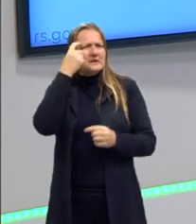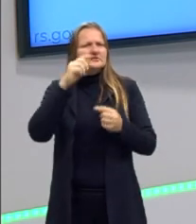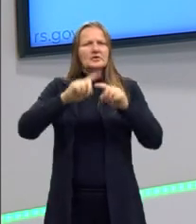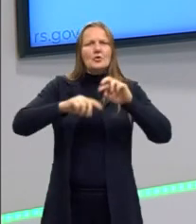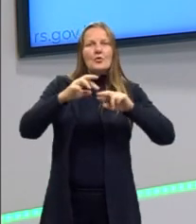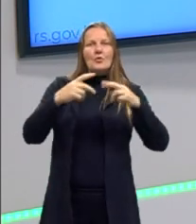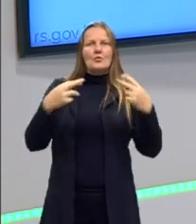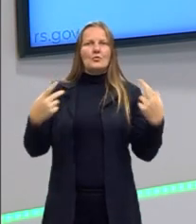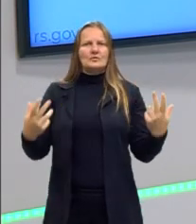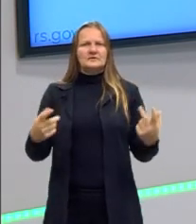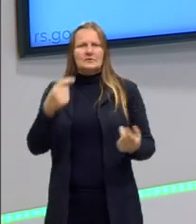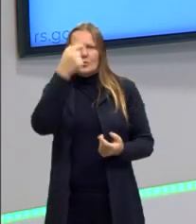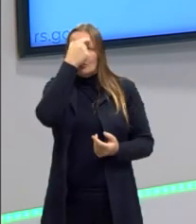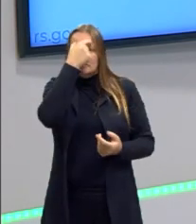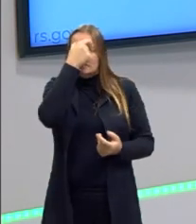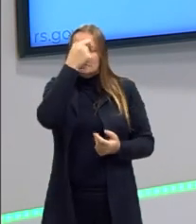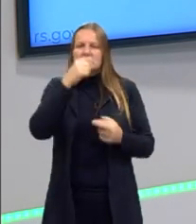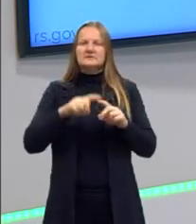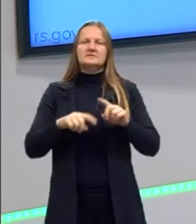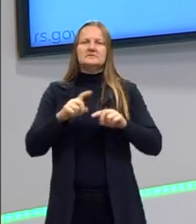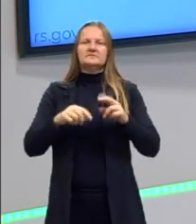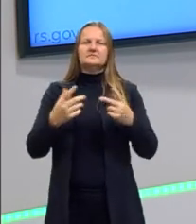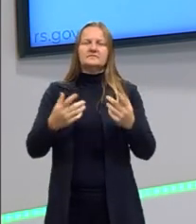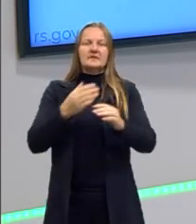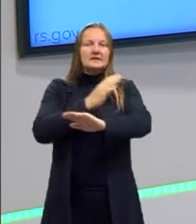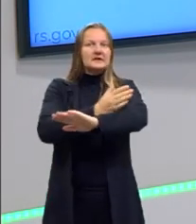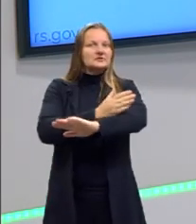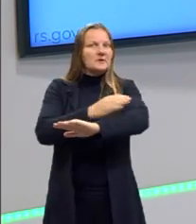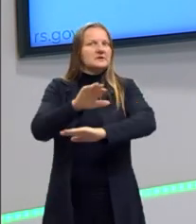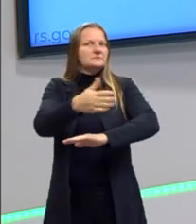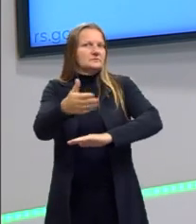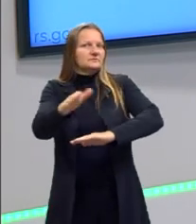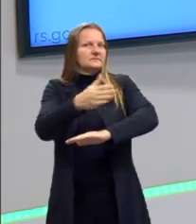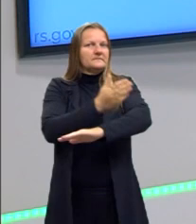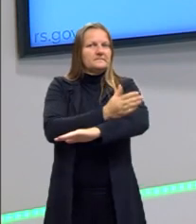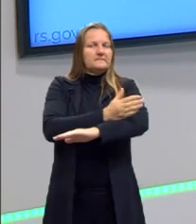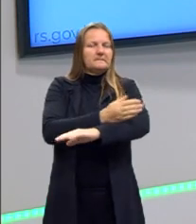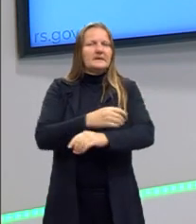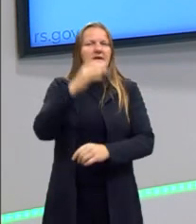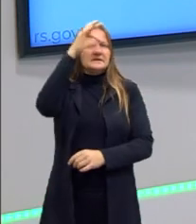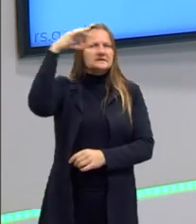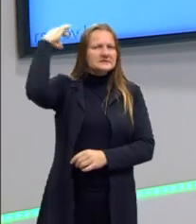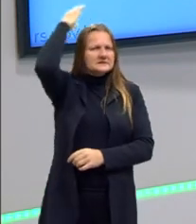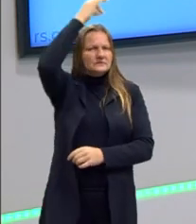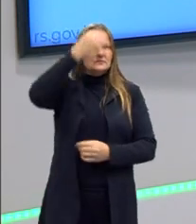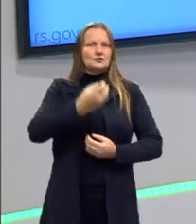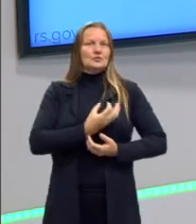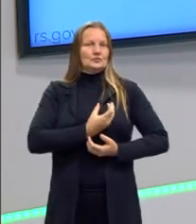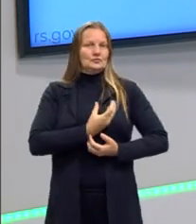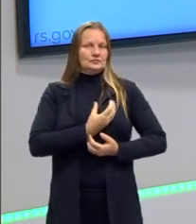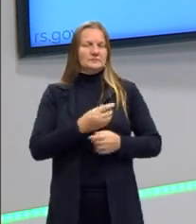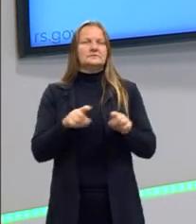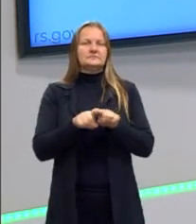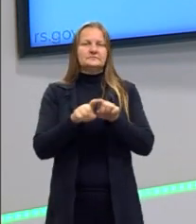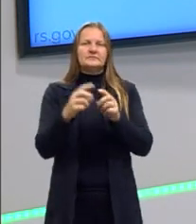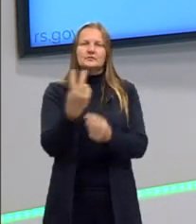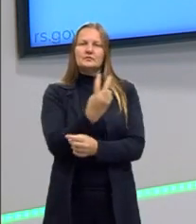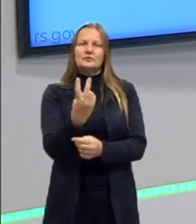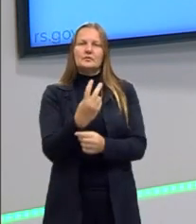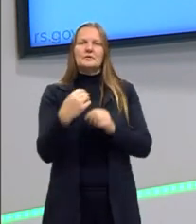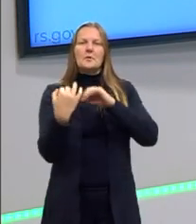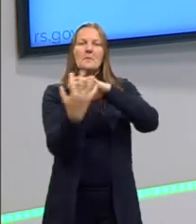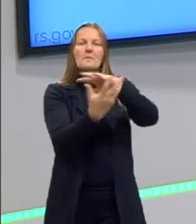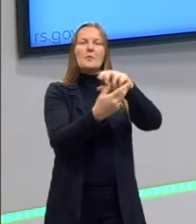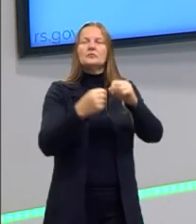coisas, a consciência e as coisas, a Idade Média, o Santo Agostinho, o Santo Tomás de Aquino, um mundo